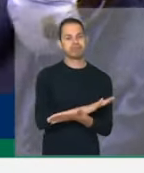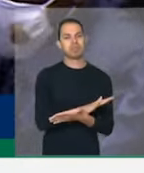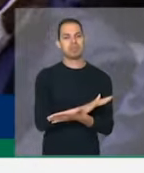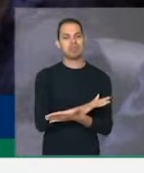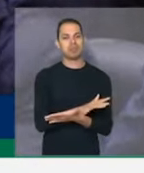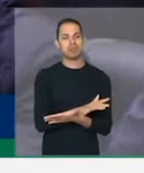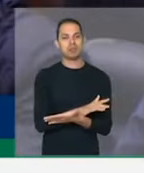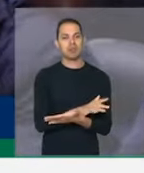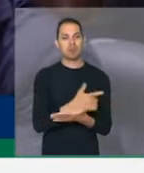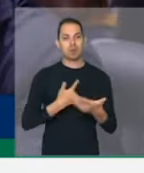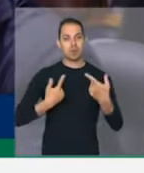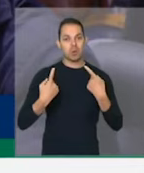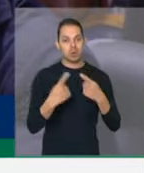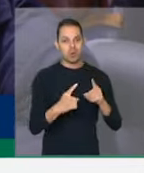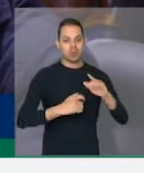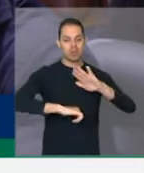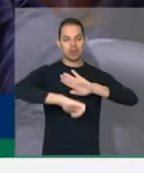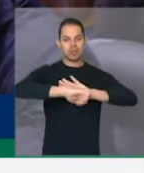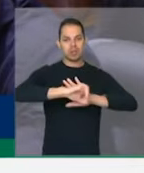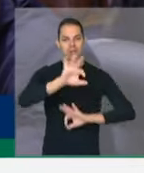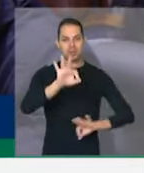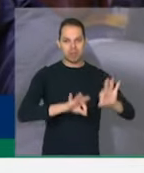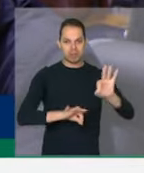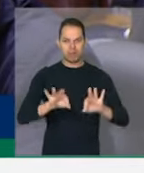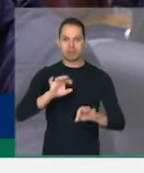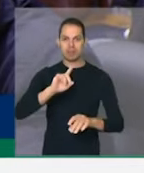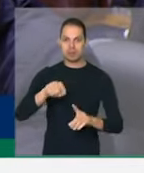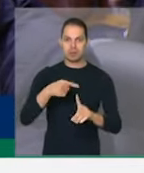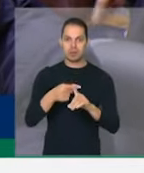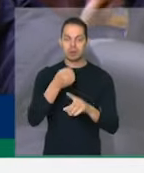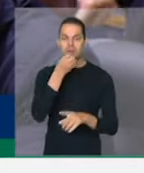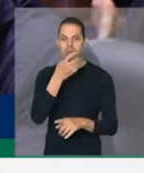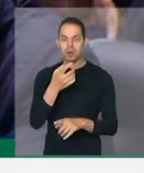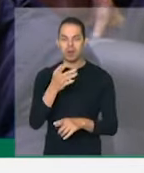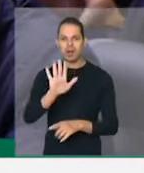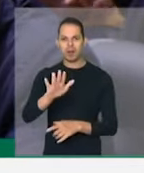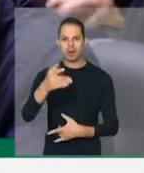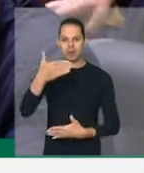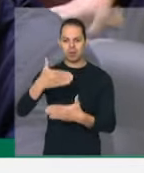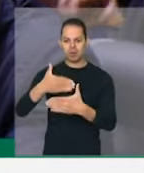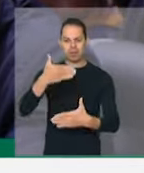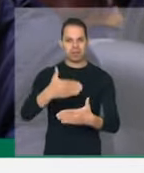ao crime organizado surte efeito e o lockdown, ao contrário do que ela diz, não. Obrigado.